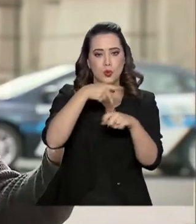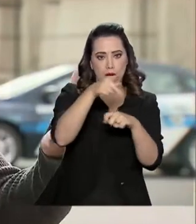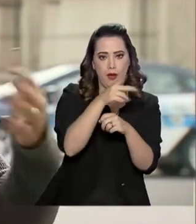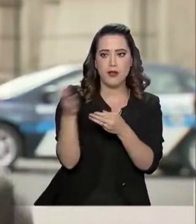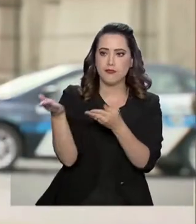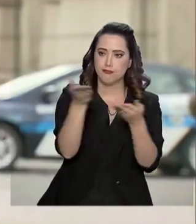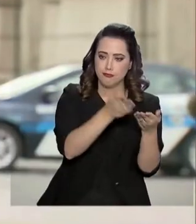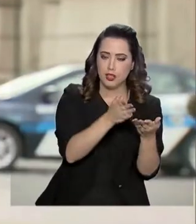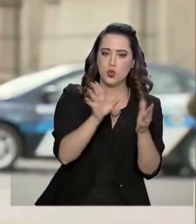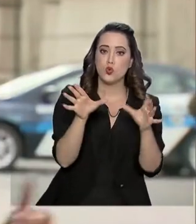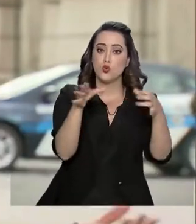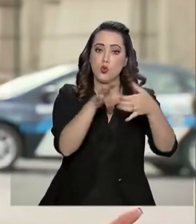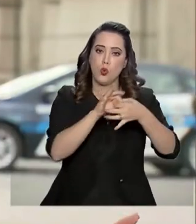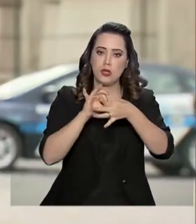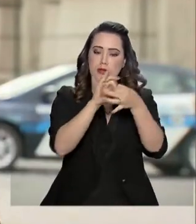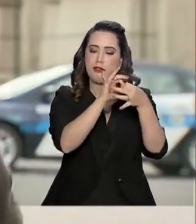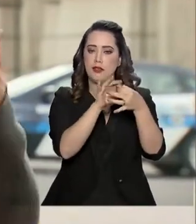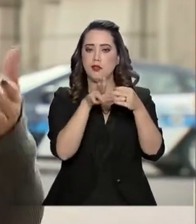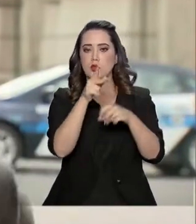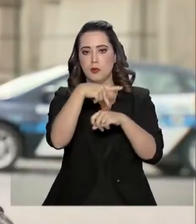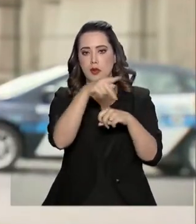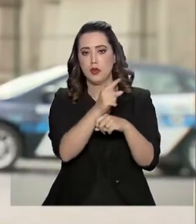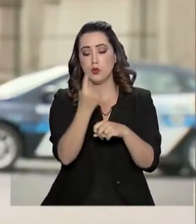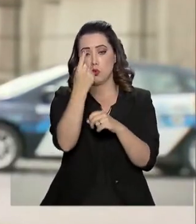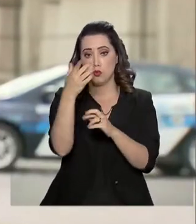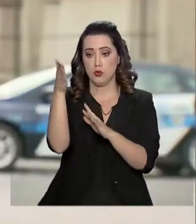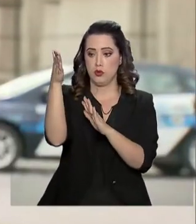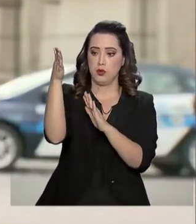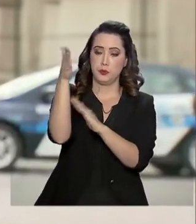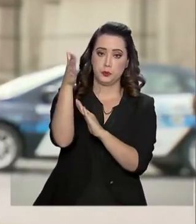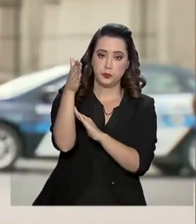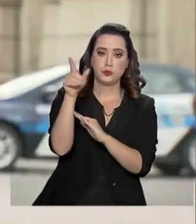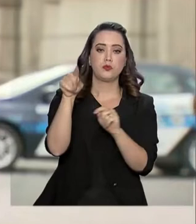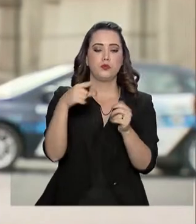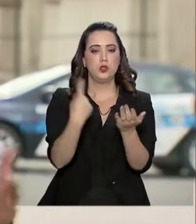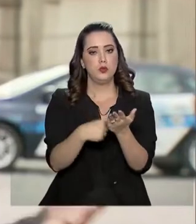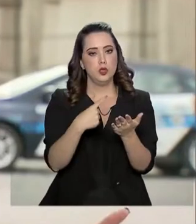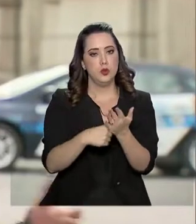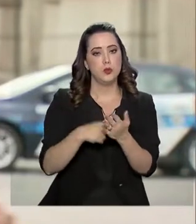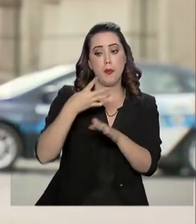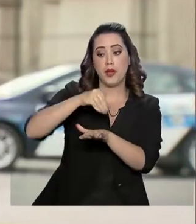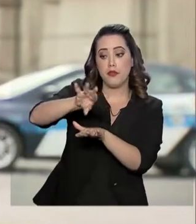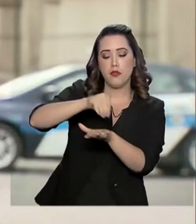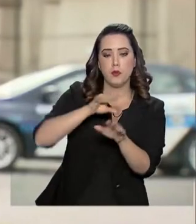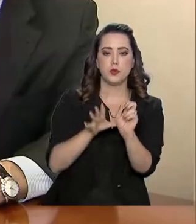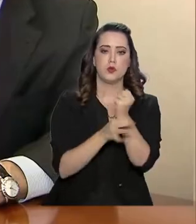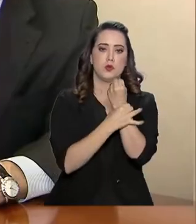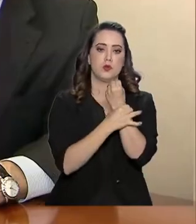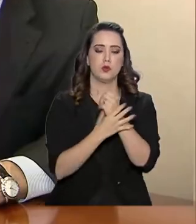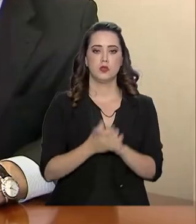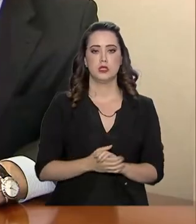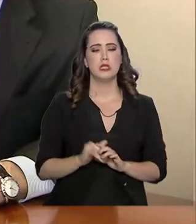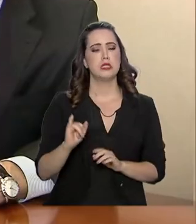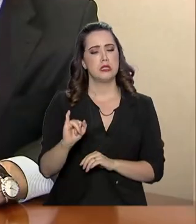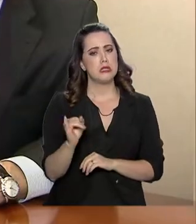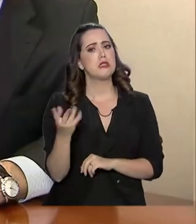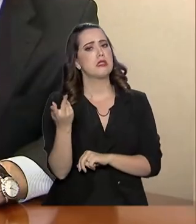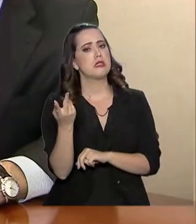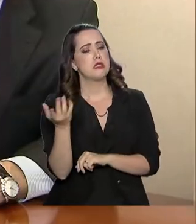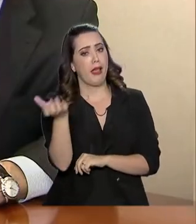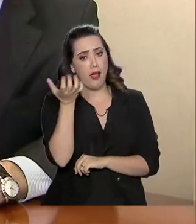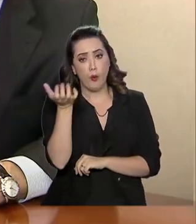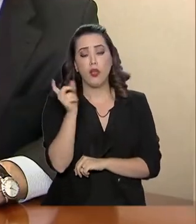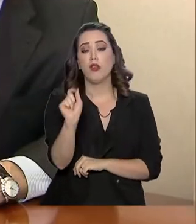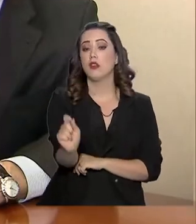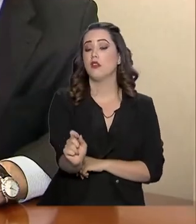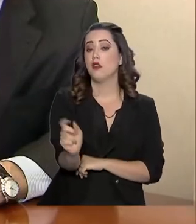países membros do Mercosul. A cúpula também deve assinar um acordo para compartilhar informações de segurança. Se procura integrar o sistema